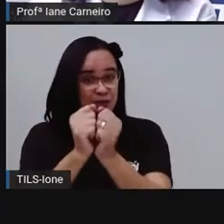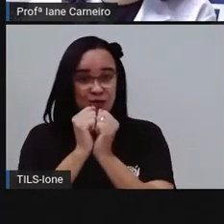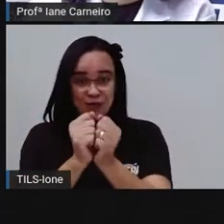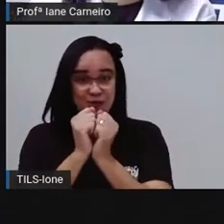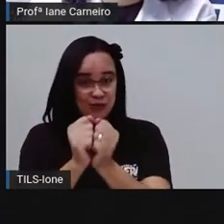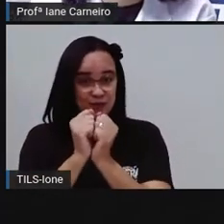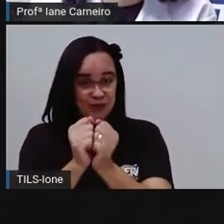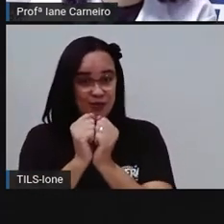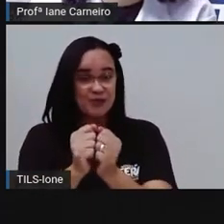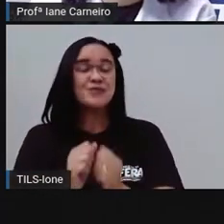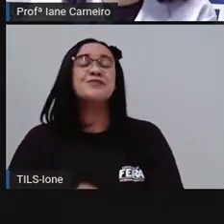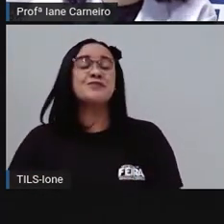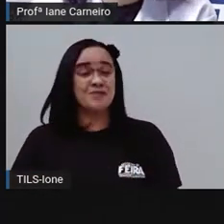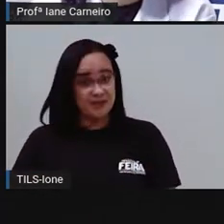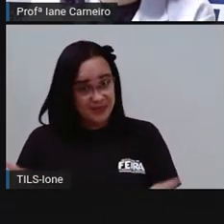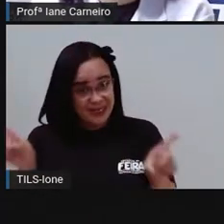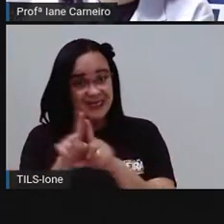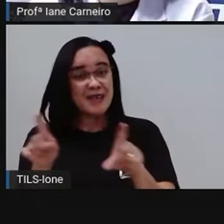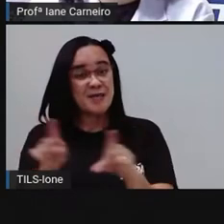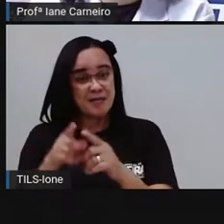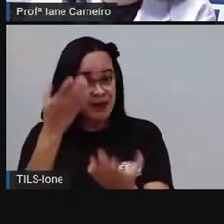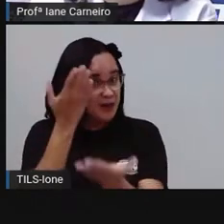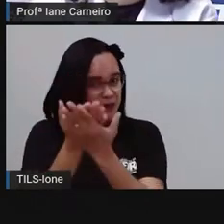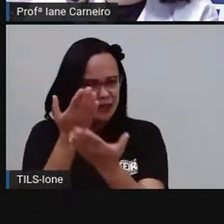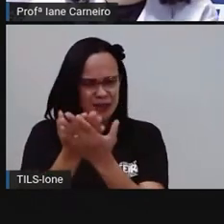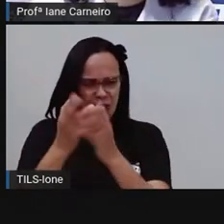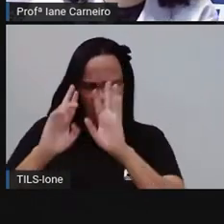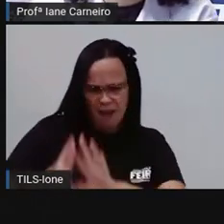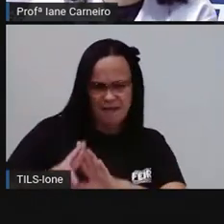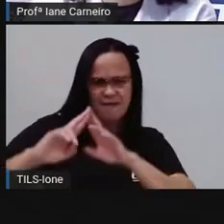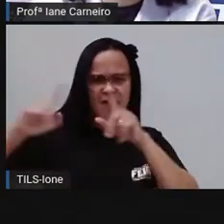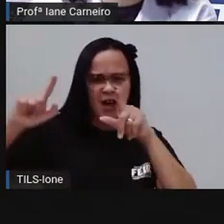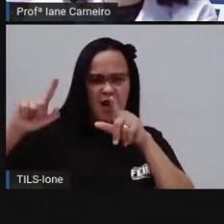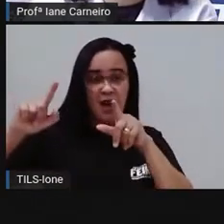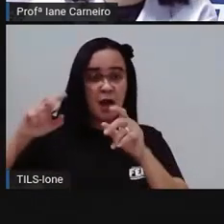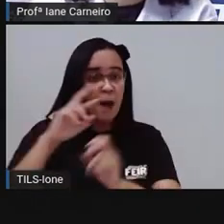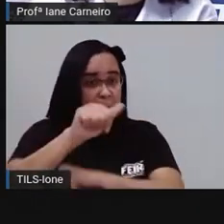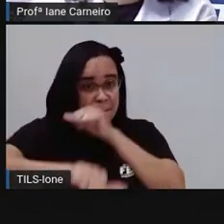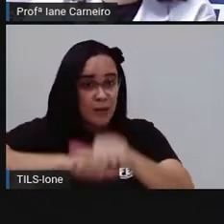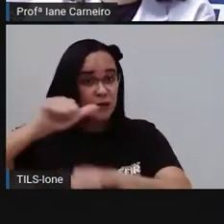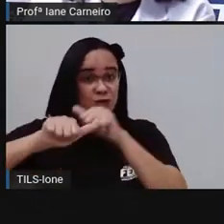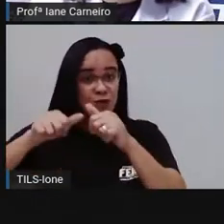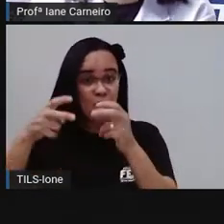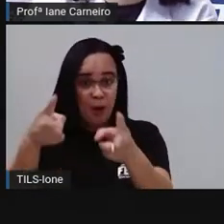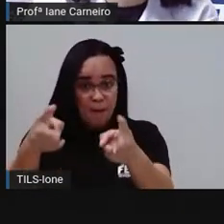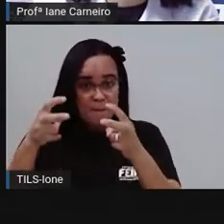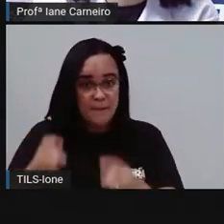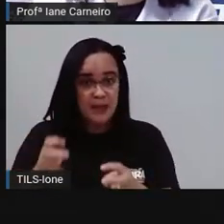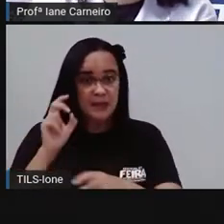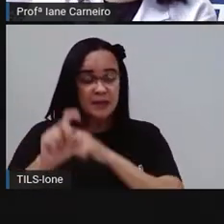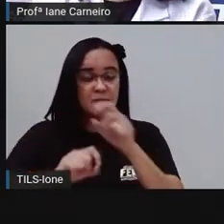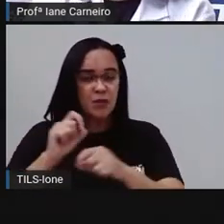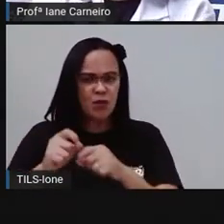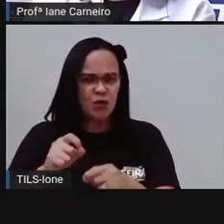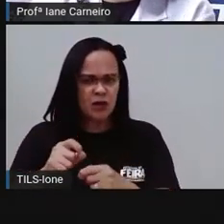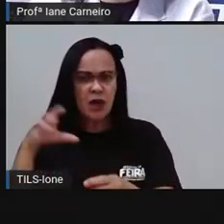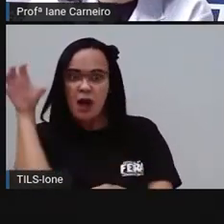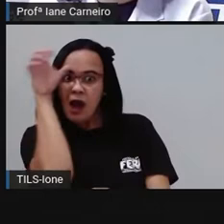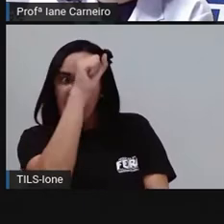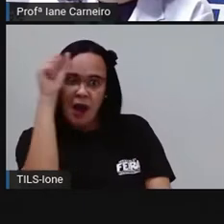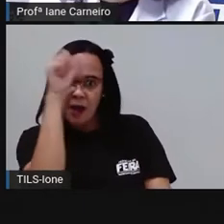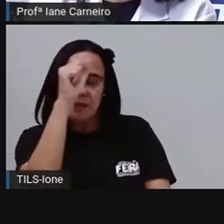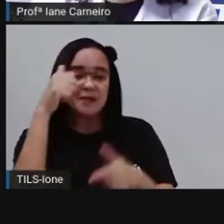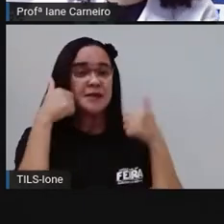Na escola, então, que diferença? Pedro percebeu que aprender é mais legal do que se